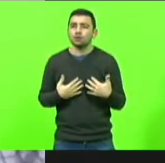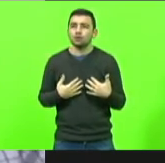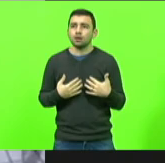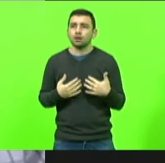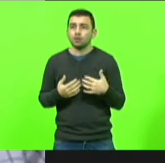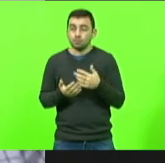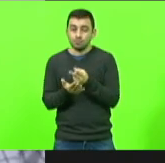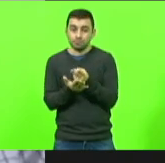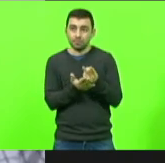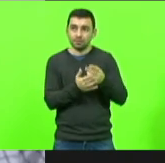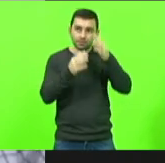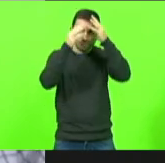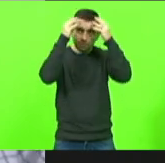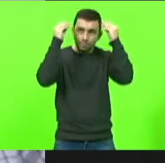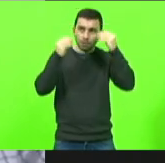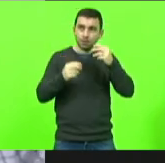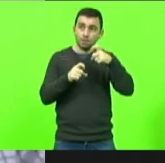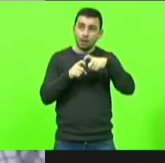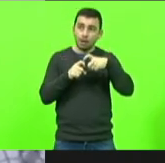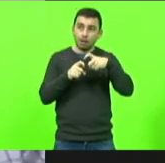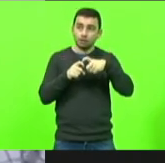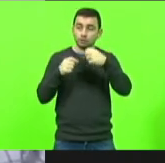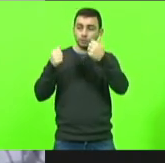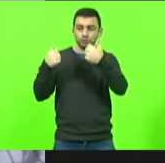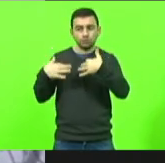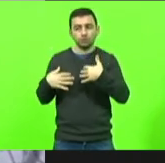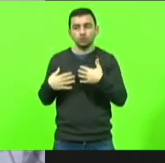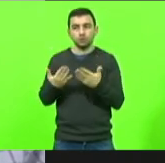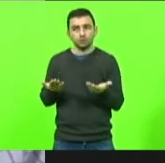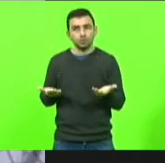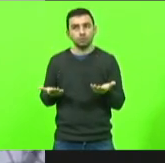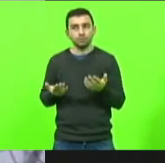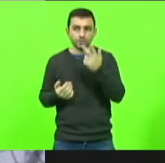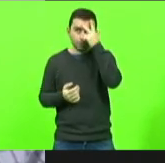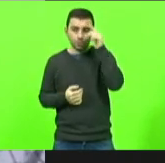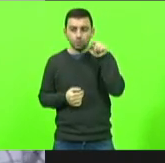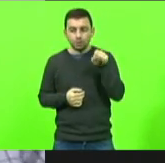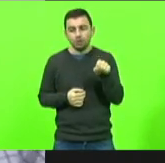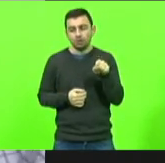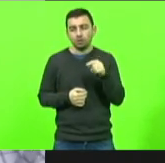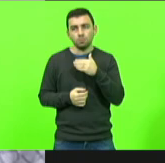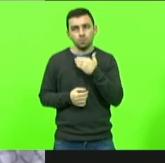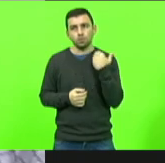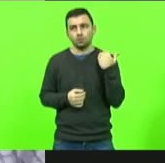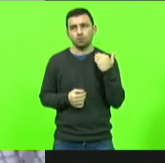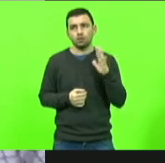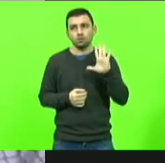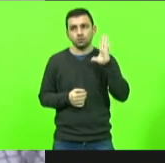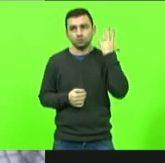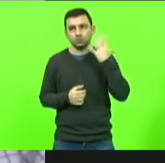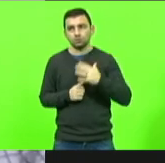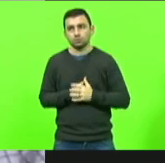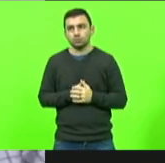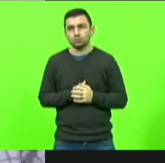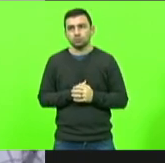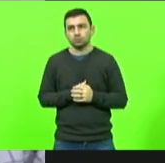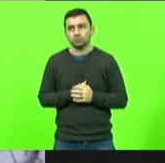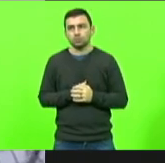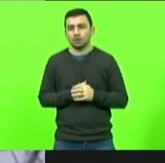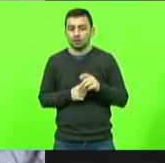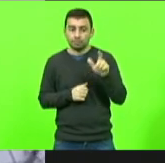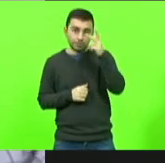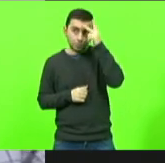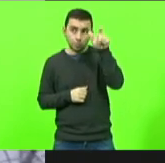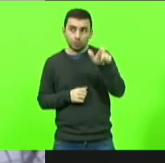enfermeiro ou médico dizia olha a pessoa acabou de falecer ou essa pessoa que